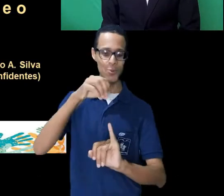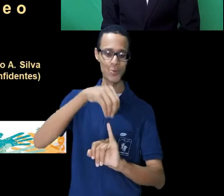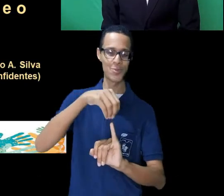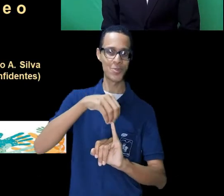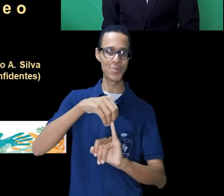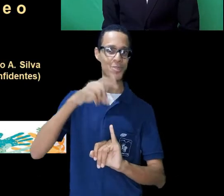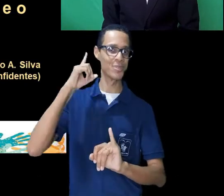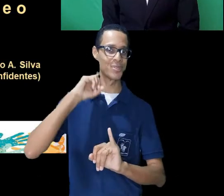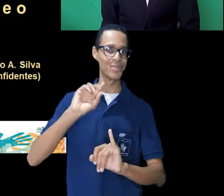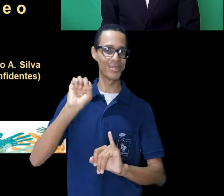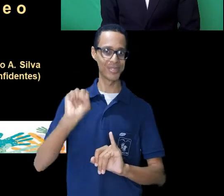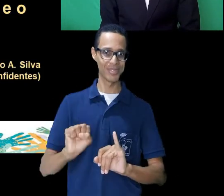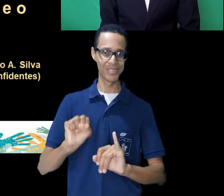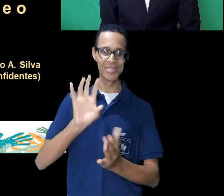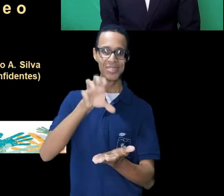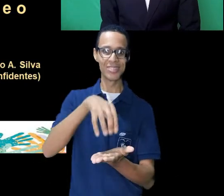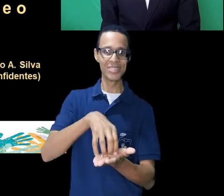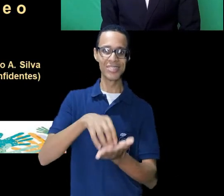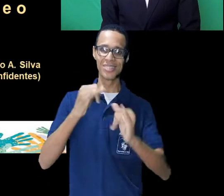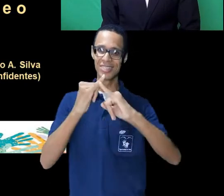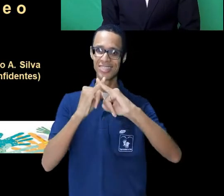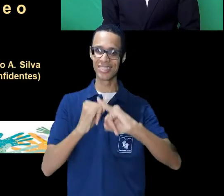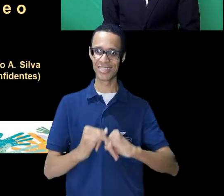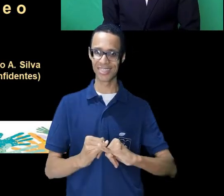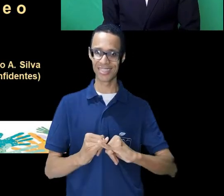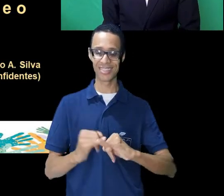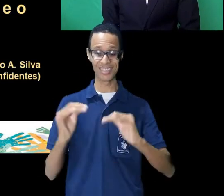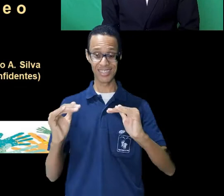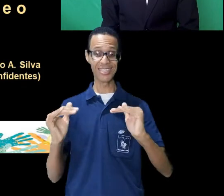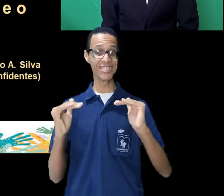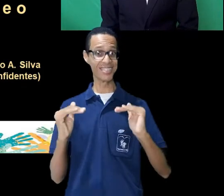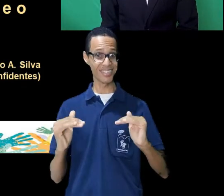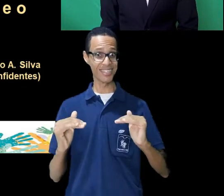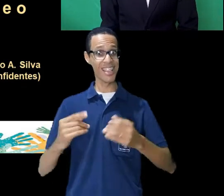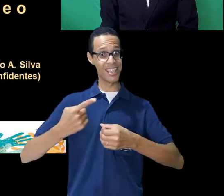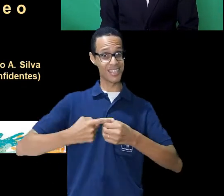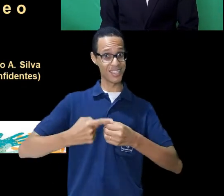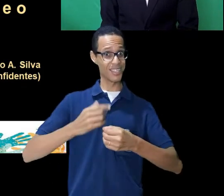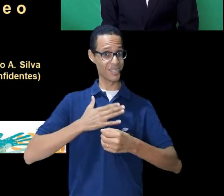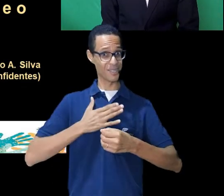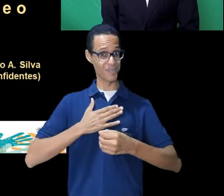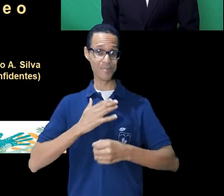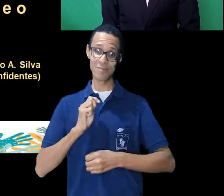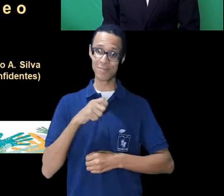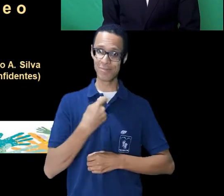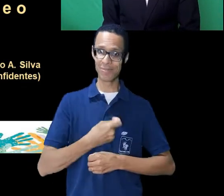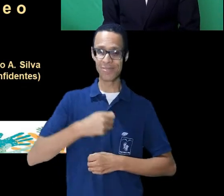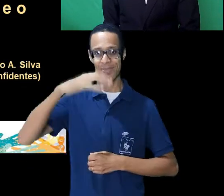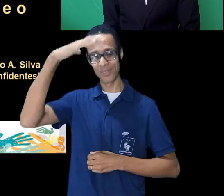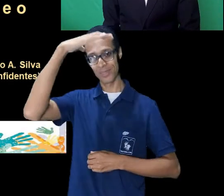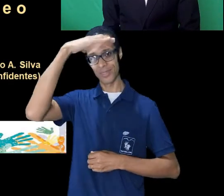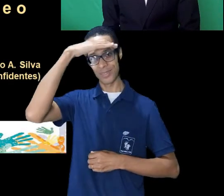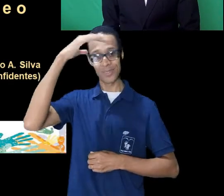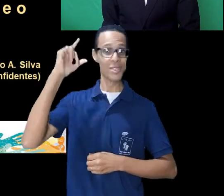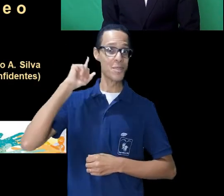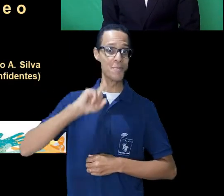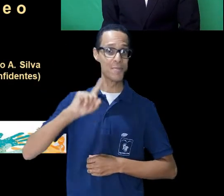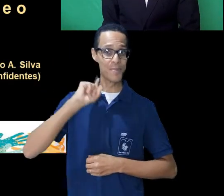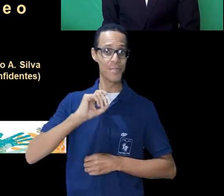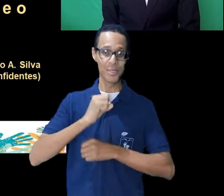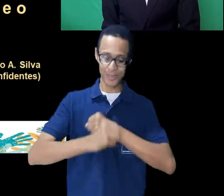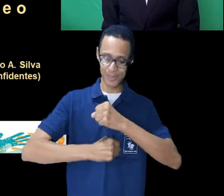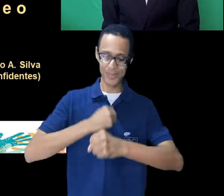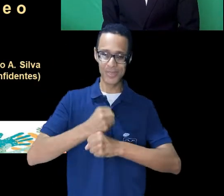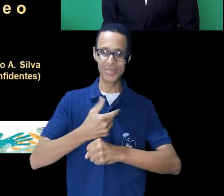IEF-Sul de Minas, Campos Inconfidentes. Mais abaixo, a cidade que resido, Pouso Alegre, Minas